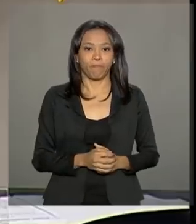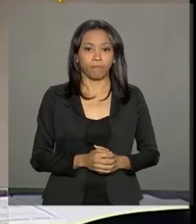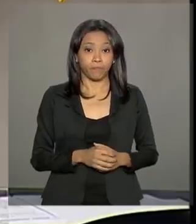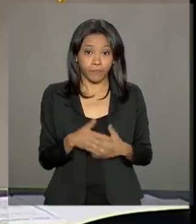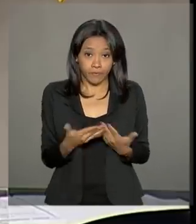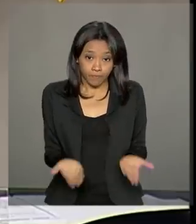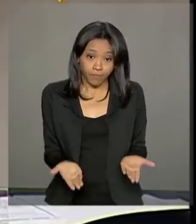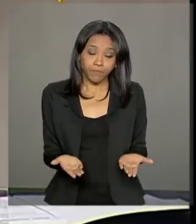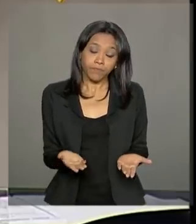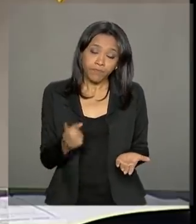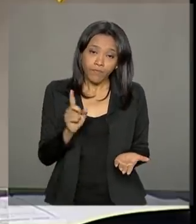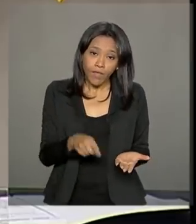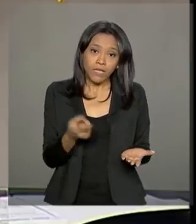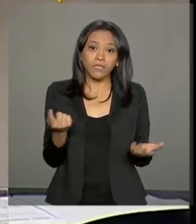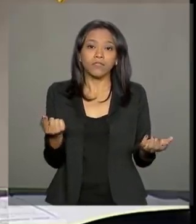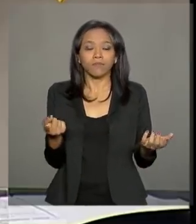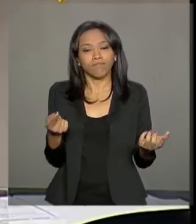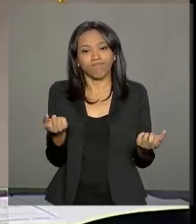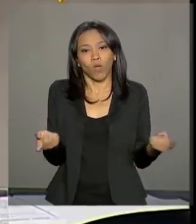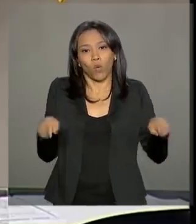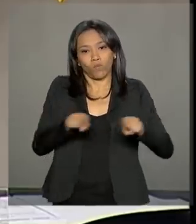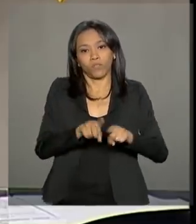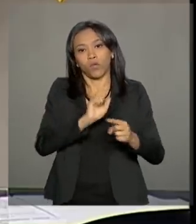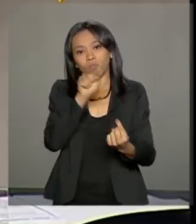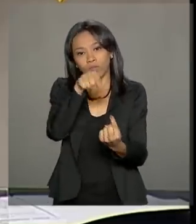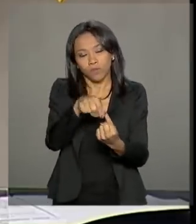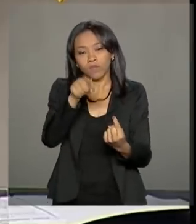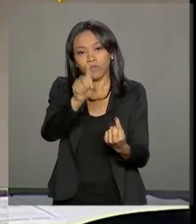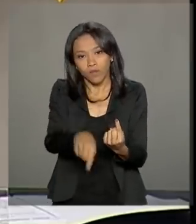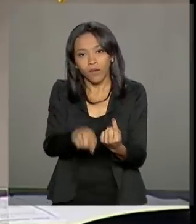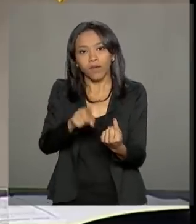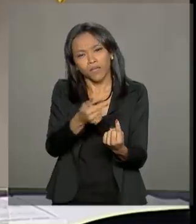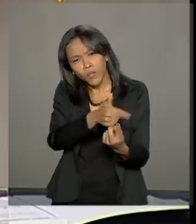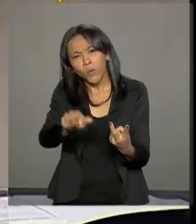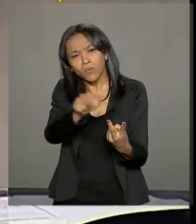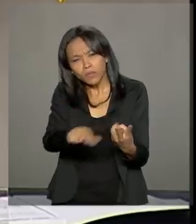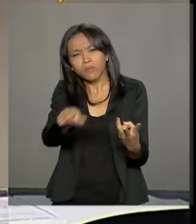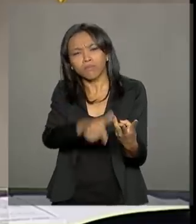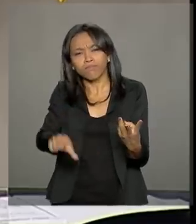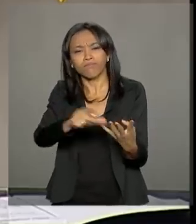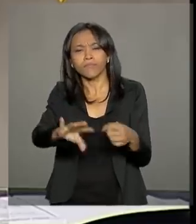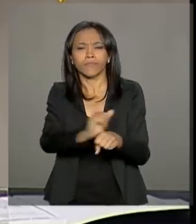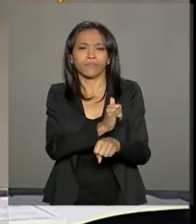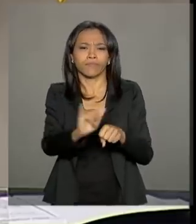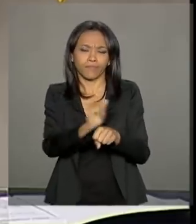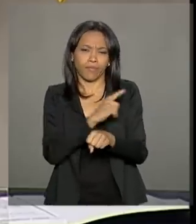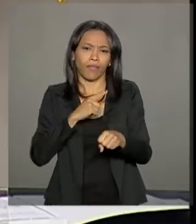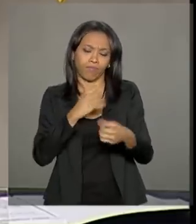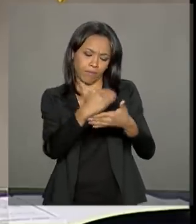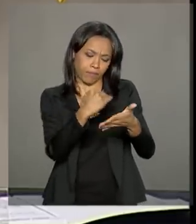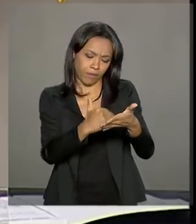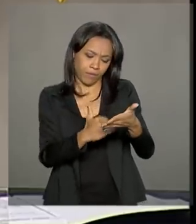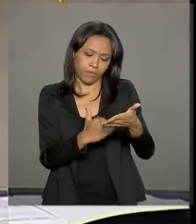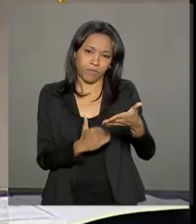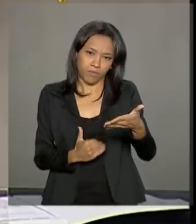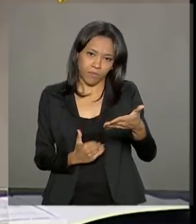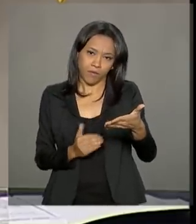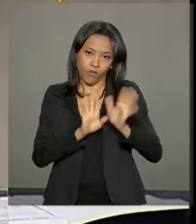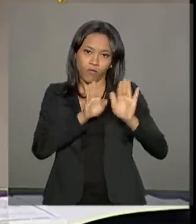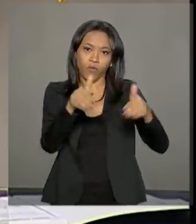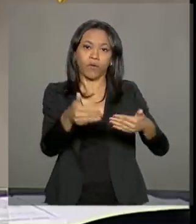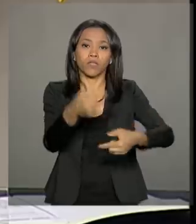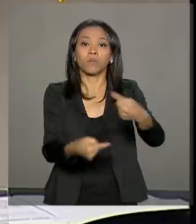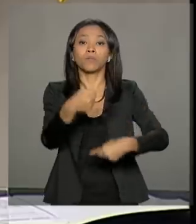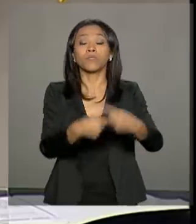Então, esse convênio tem esse objetivo específico, além de outras medidas relacionadas aí a políticas